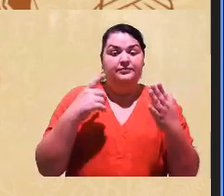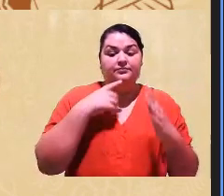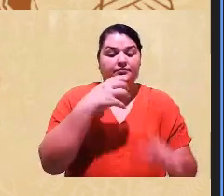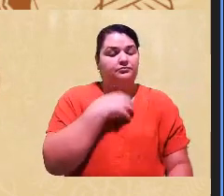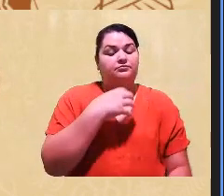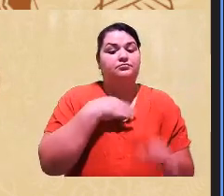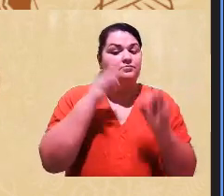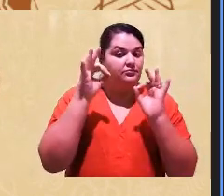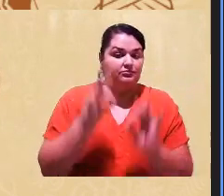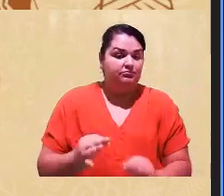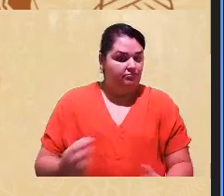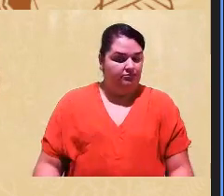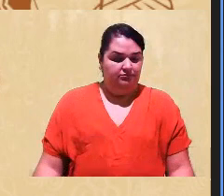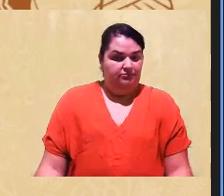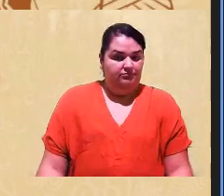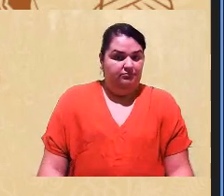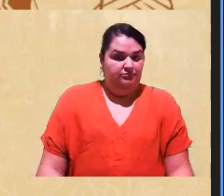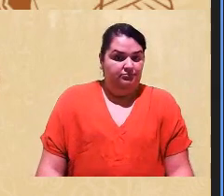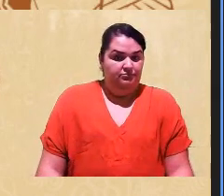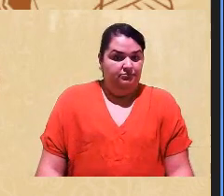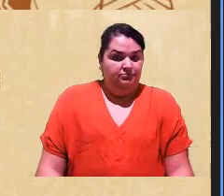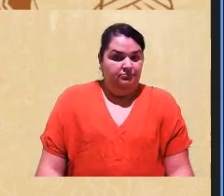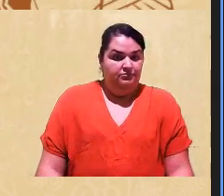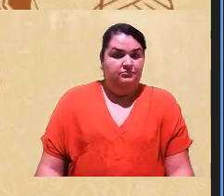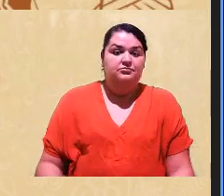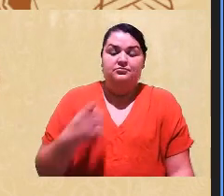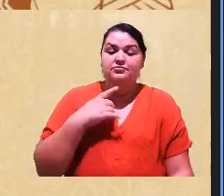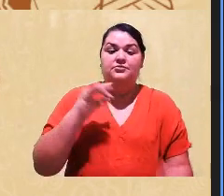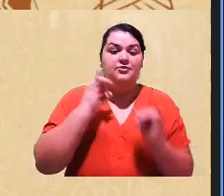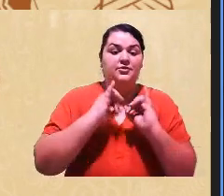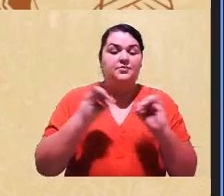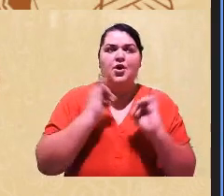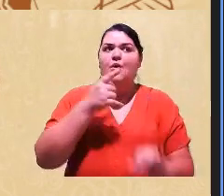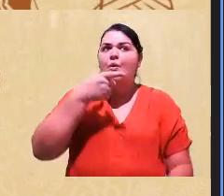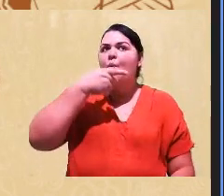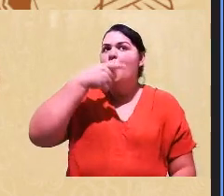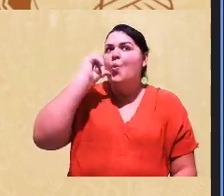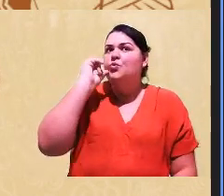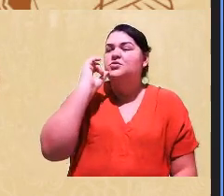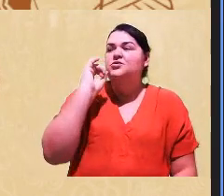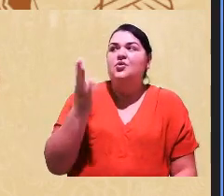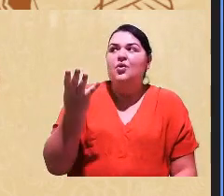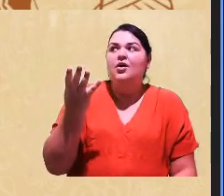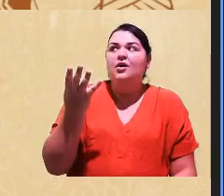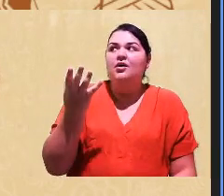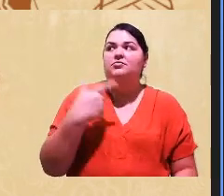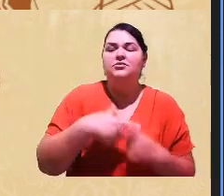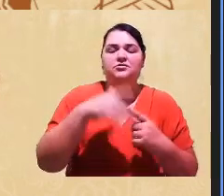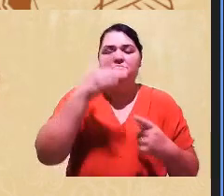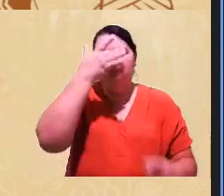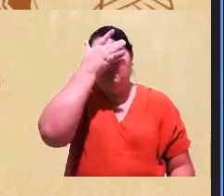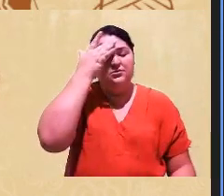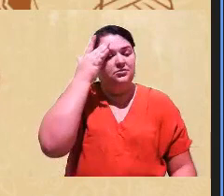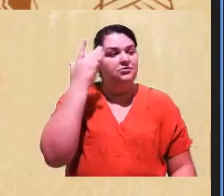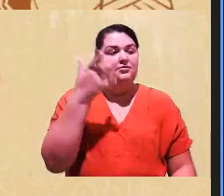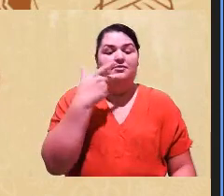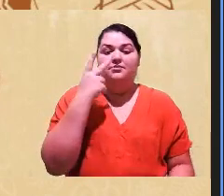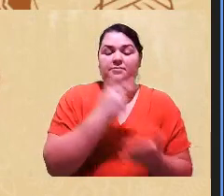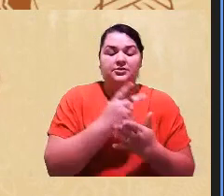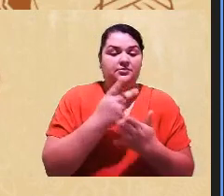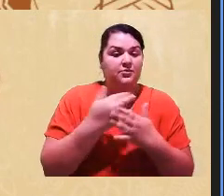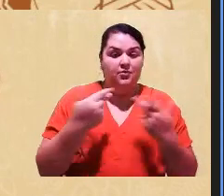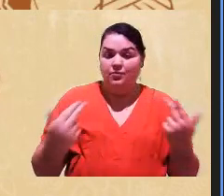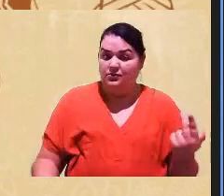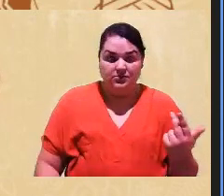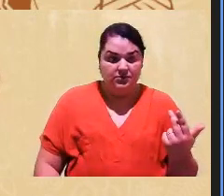correta. E eu estou falando dessa informação de ontem à noite, só que os candidatos vão falar a mesma coisa, não se sentem